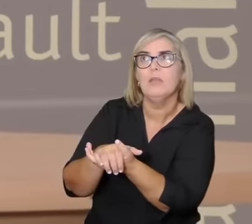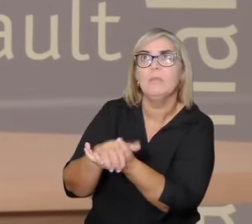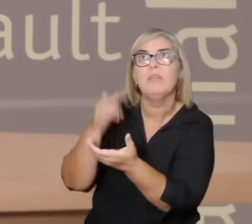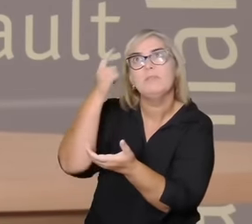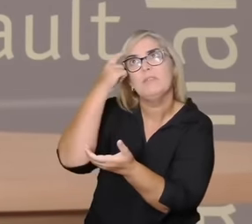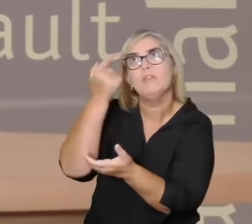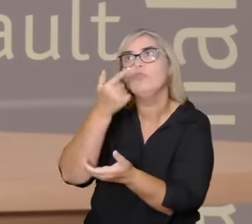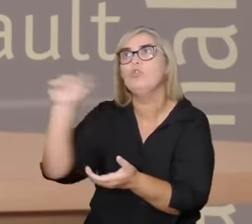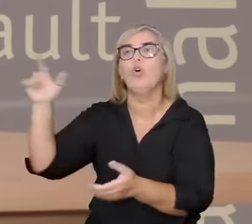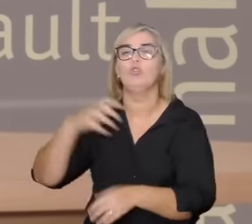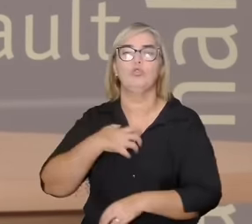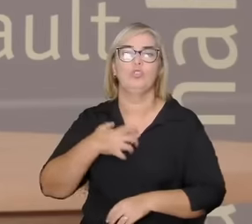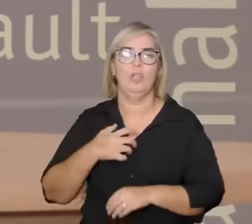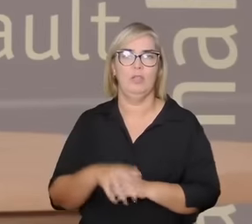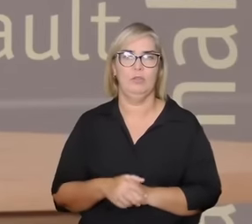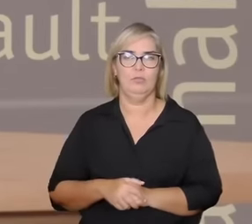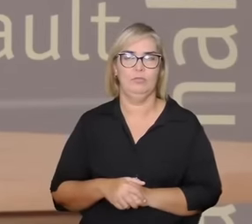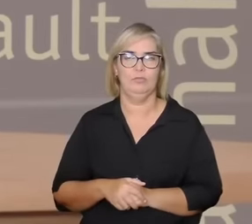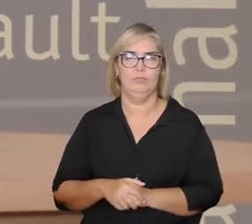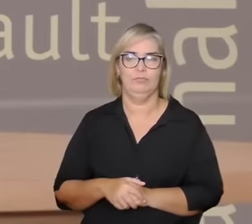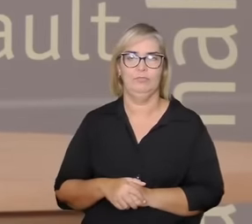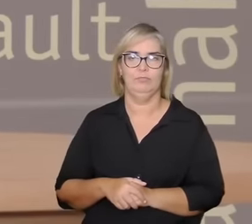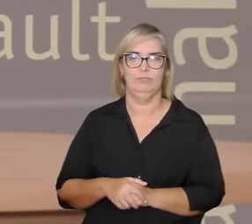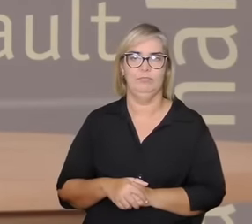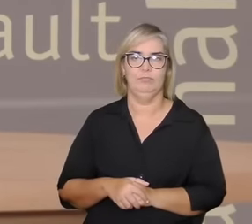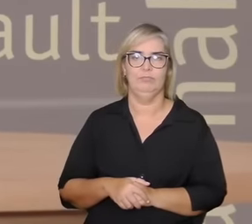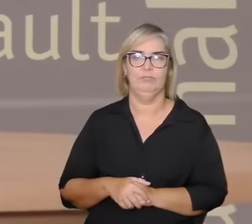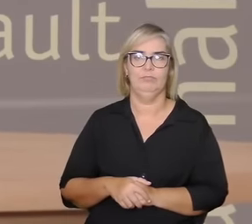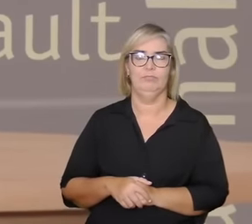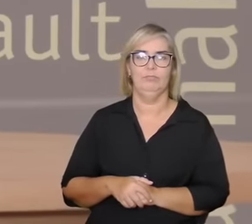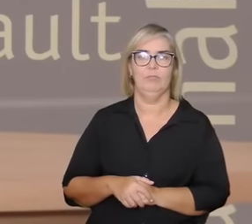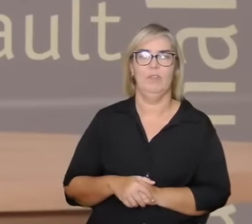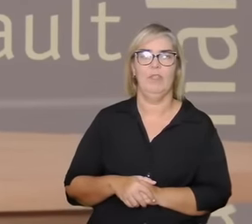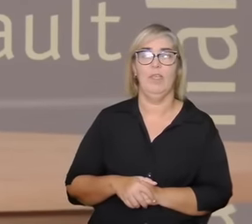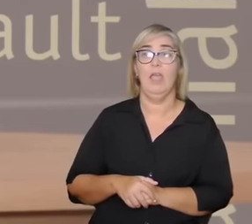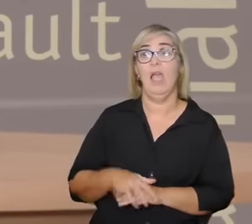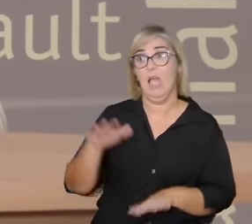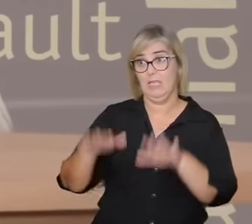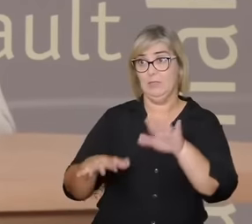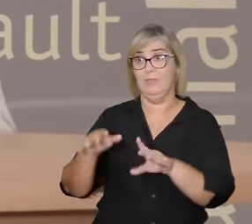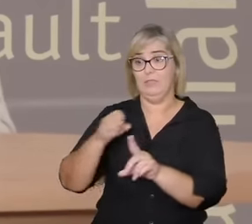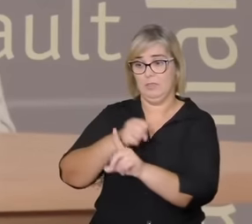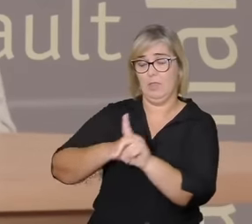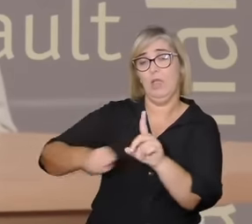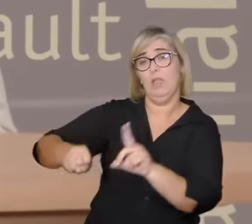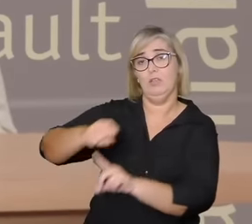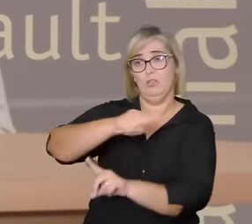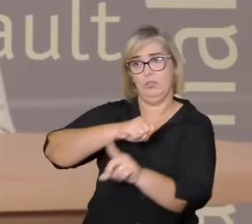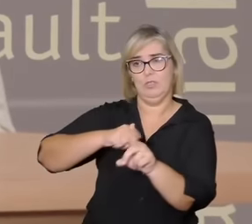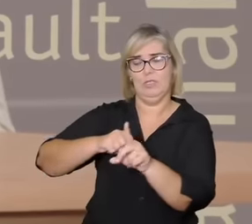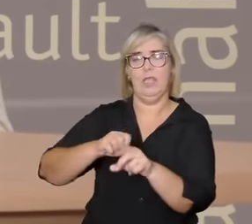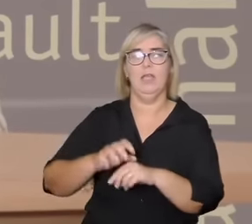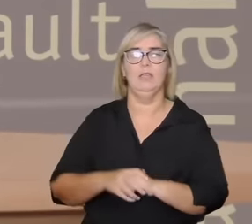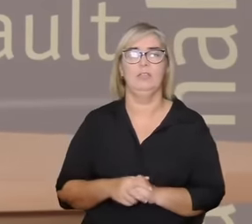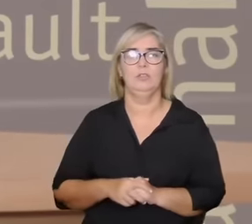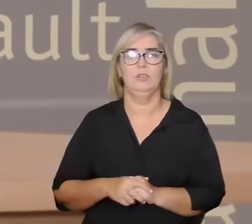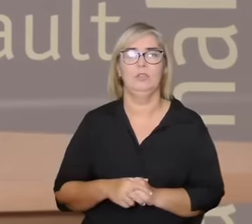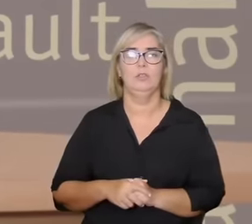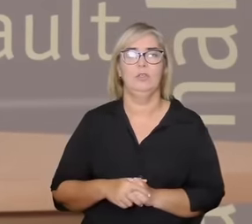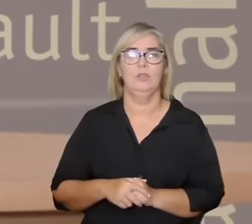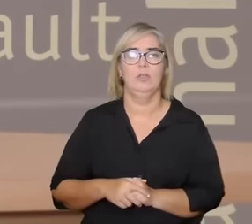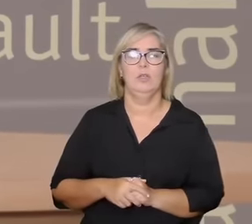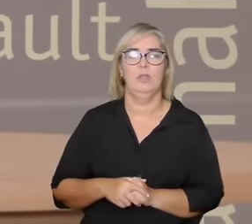algumas sociedades são exclusivamente monogâmicas muitas sociedades dos povos originários muitas